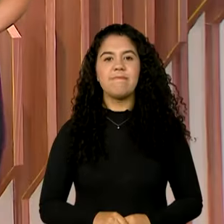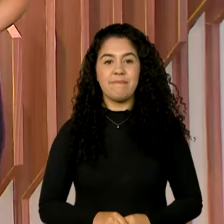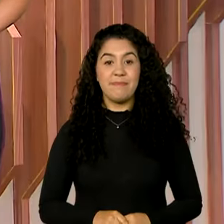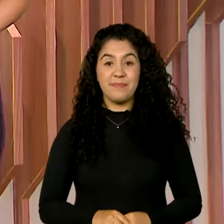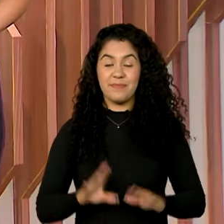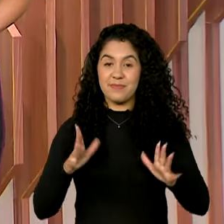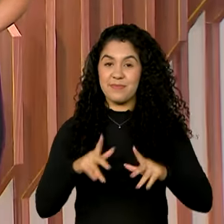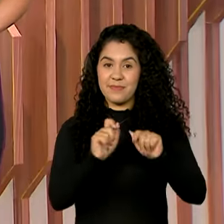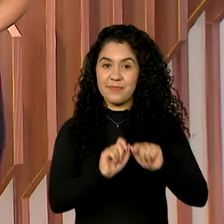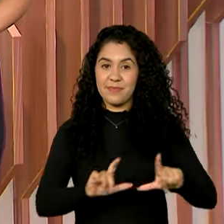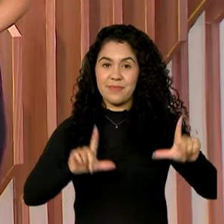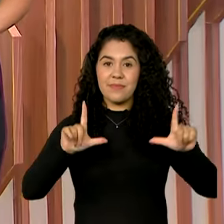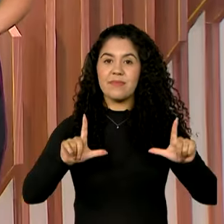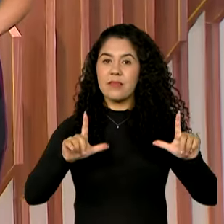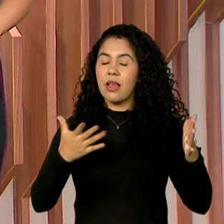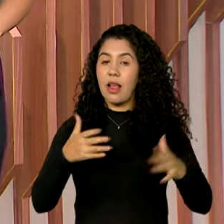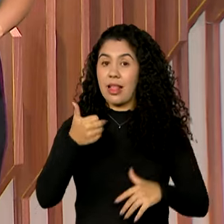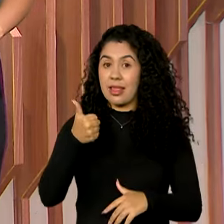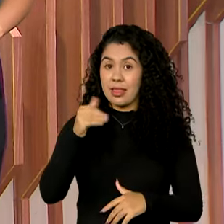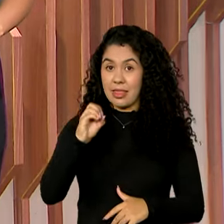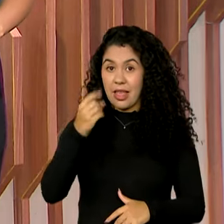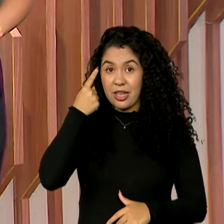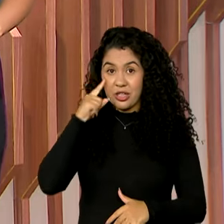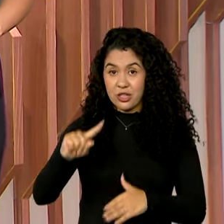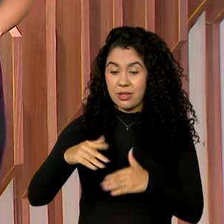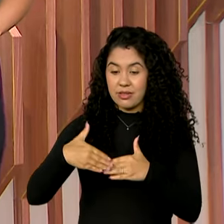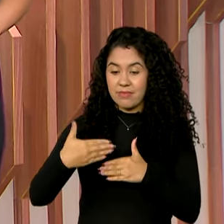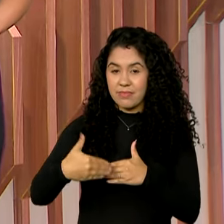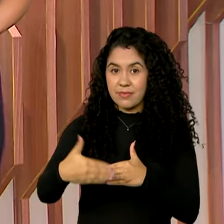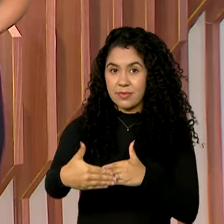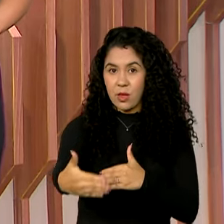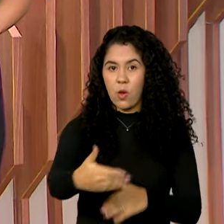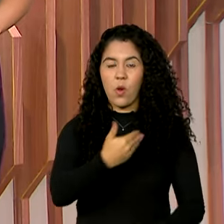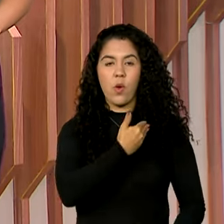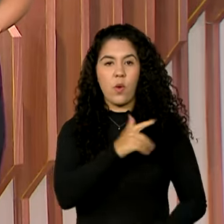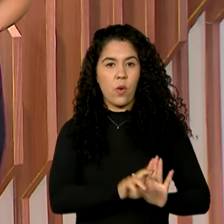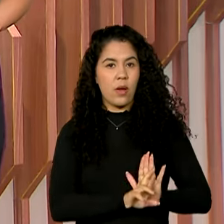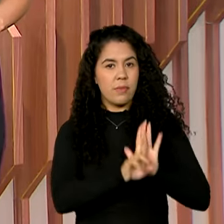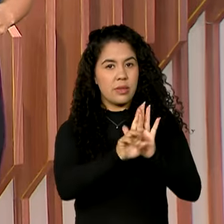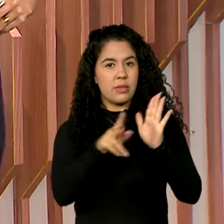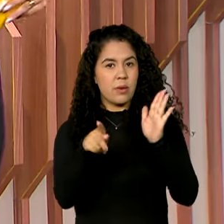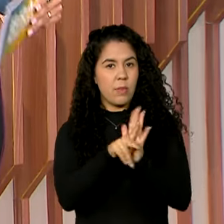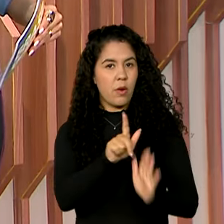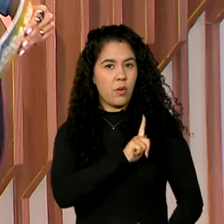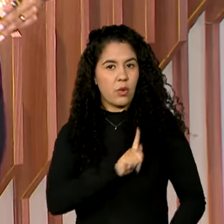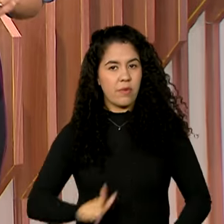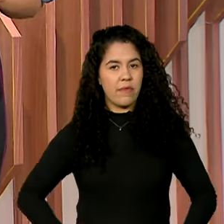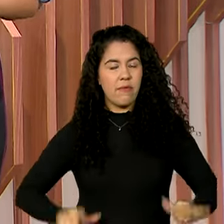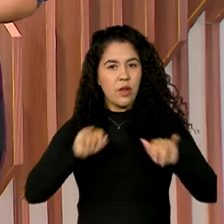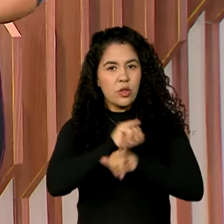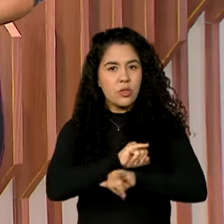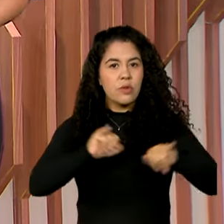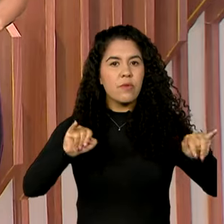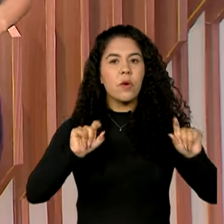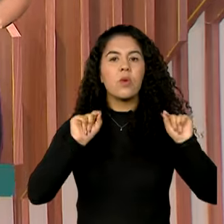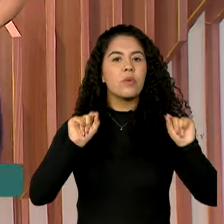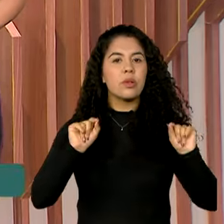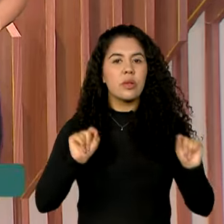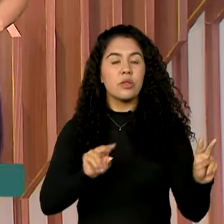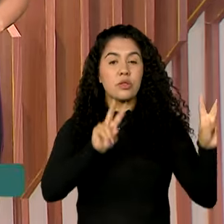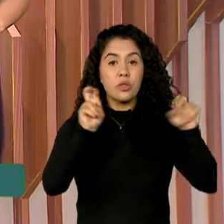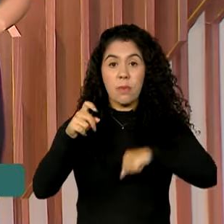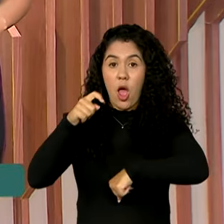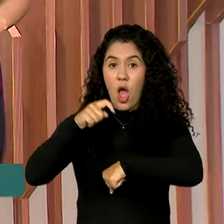Estamos de volta e nos próximos 10 dias o governo deve anunciar a decisão sobre a volta ou não do